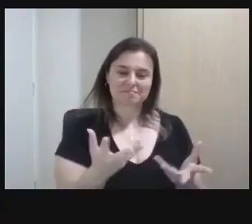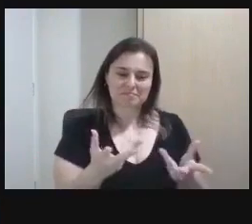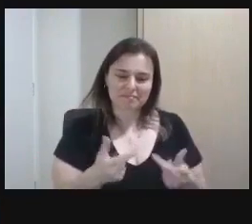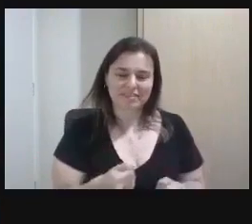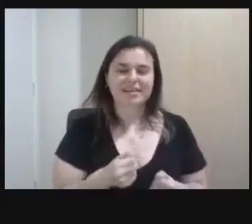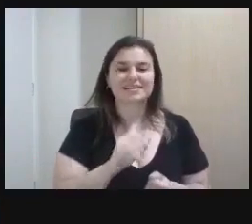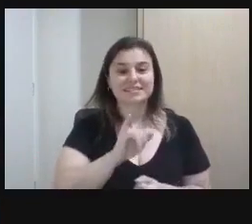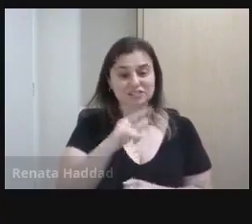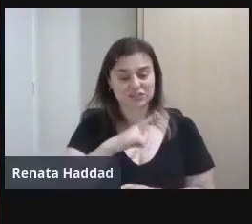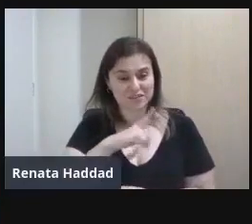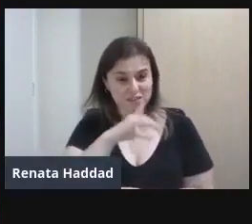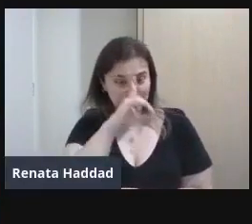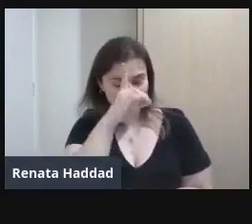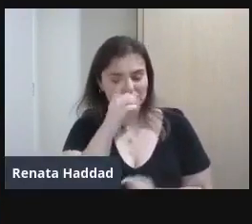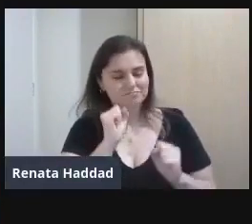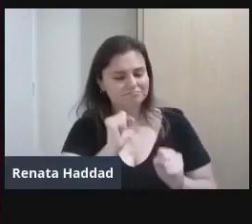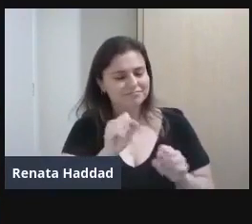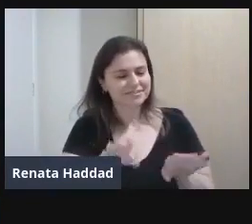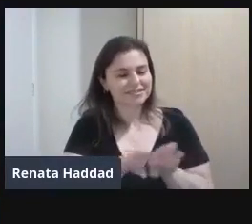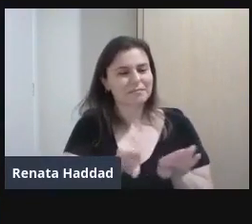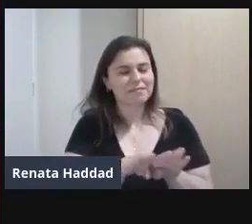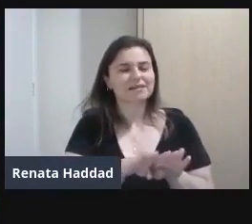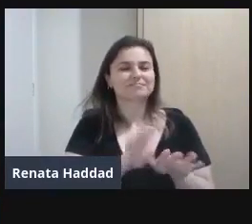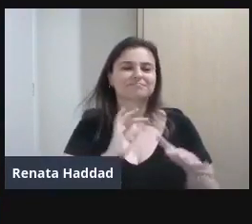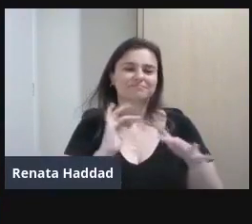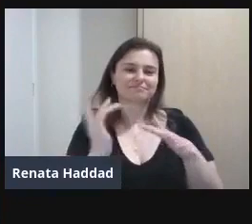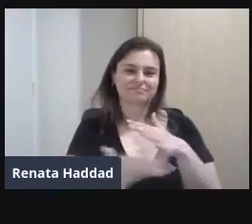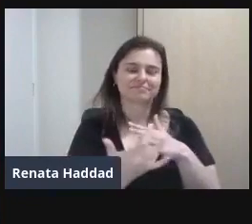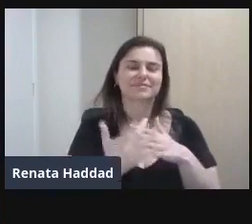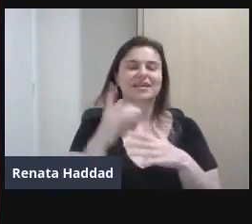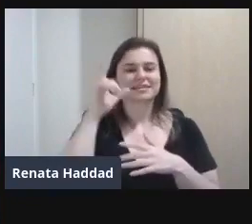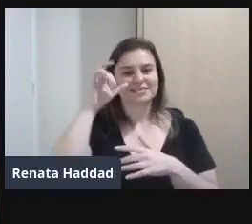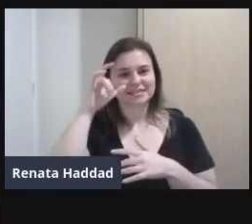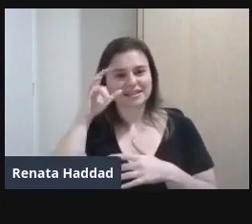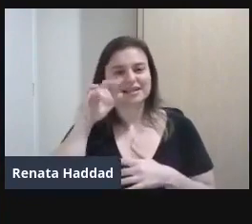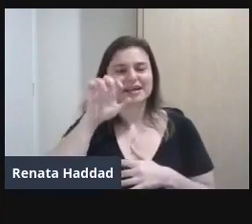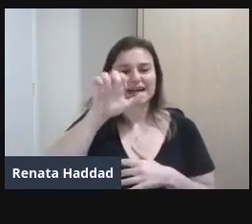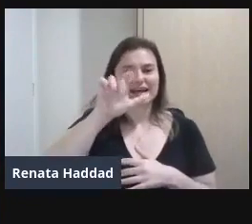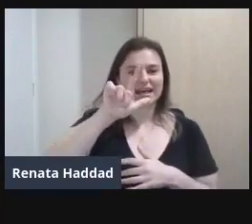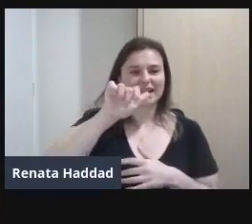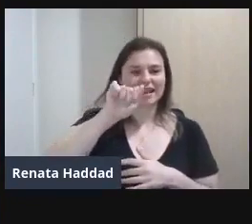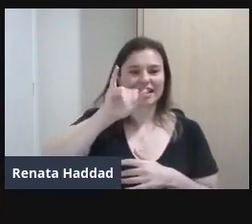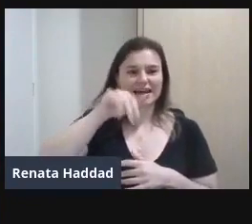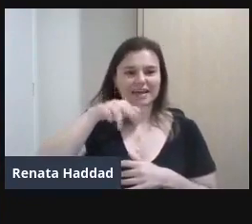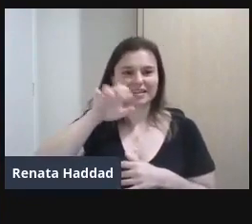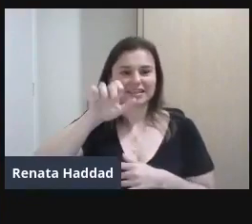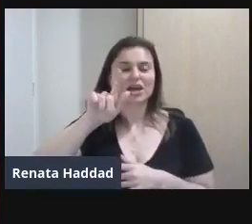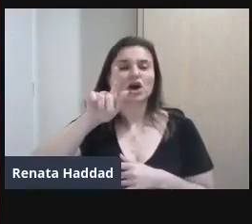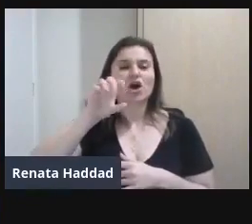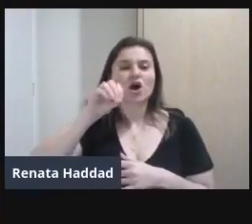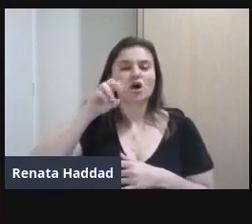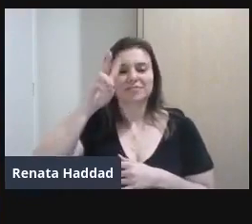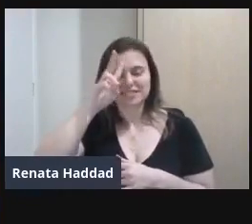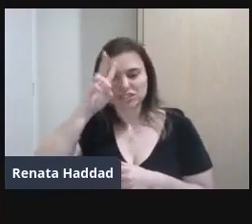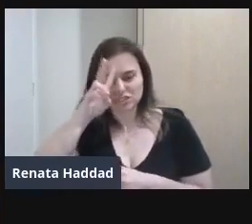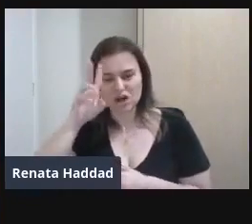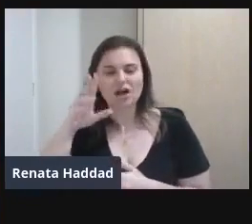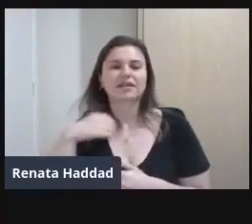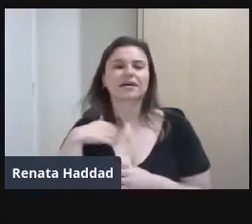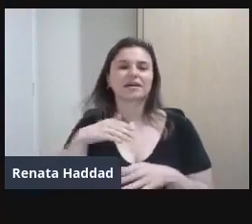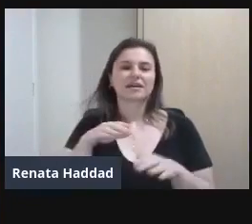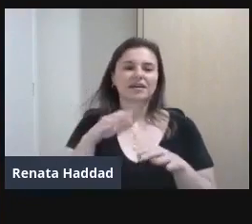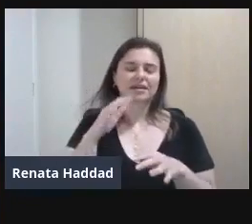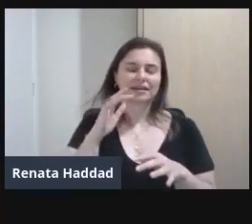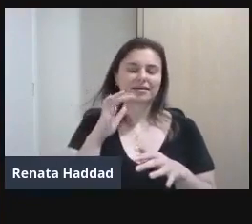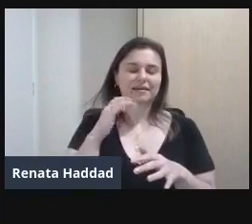Vocês também me encontram Nas redes sociais No Instagram Arroba Eleni Gomes Histórias E no YouTube Histórias com a Eleni Gomes E também